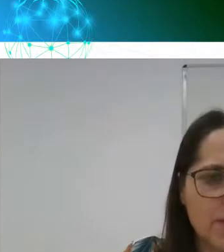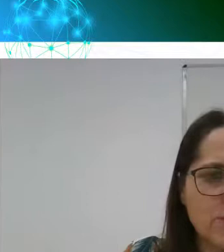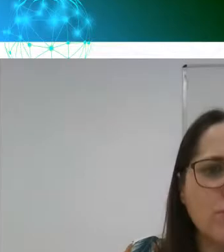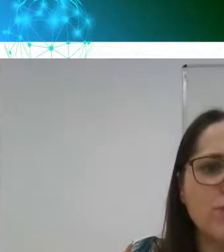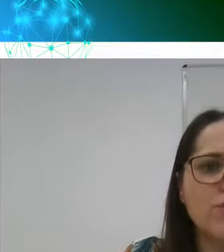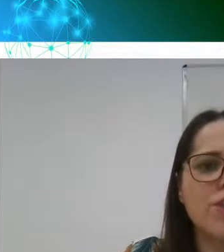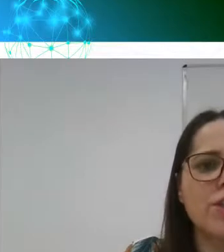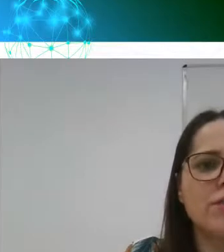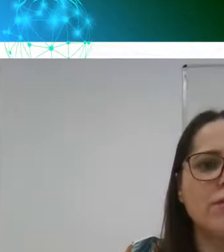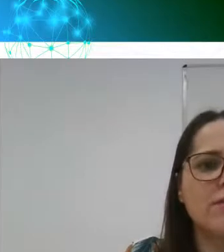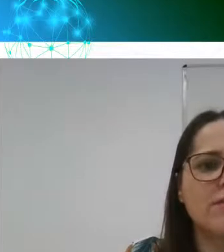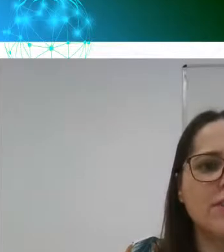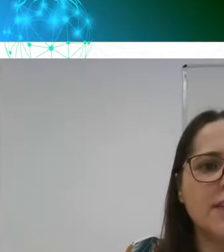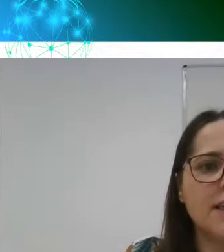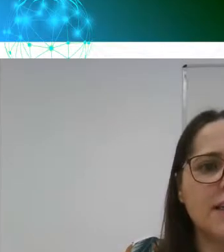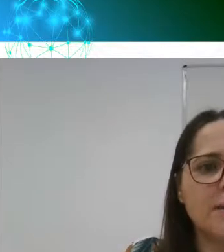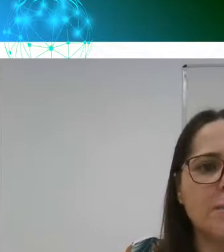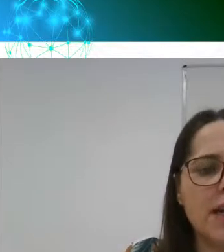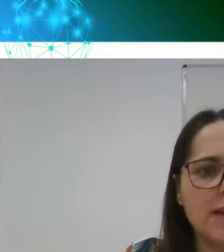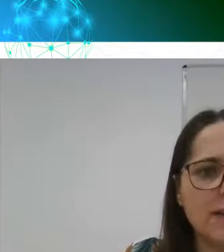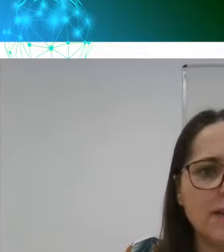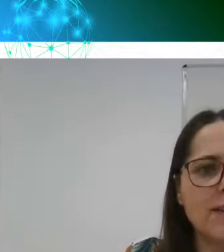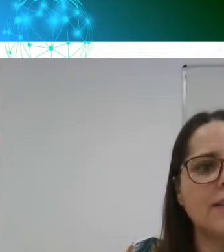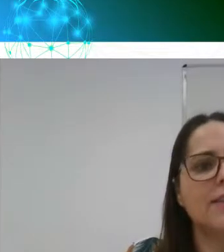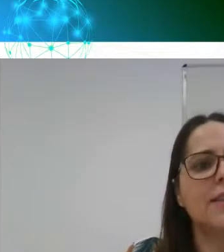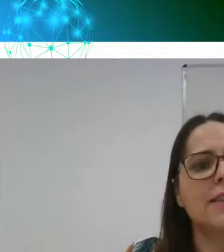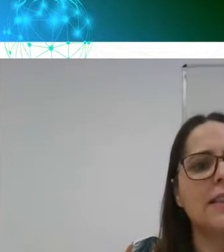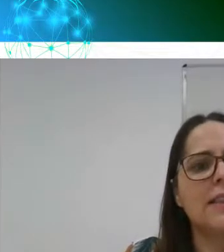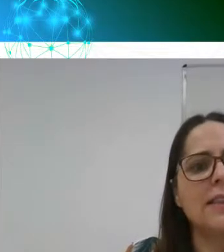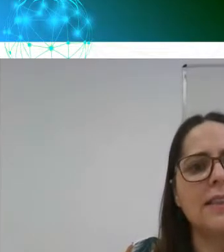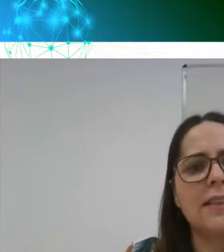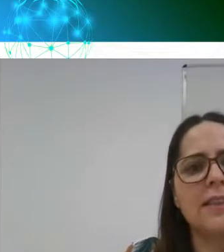Mais um minutinho, e aí, Brenda,